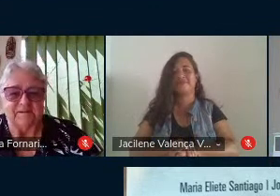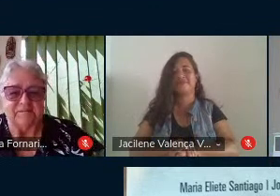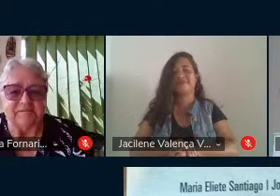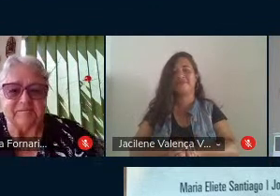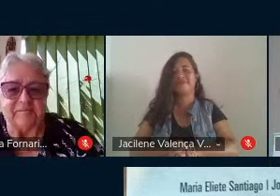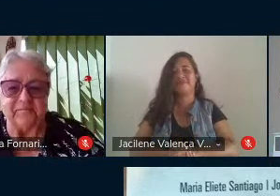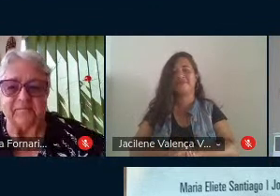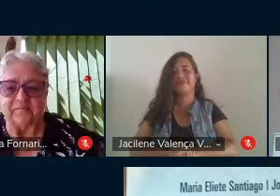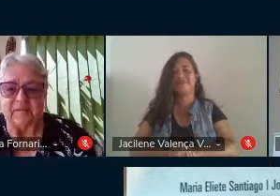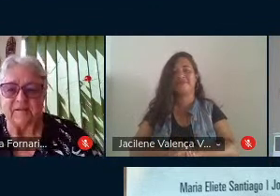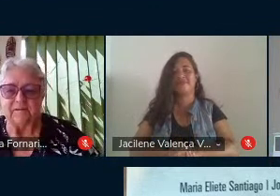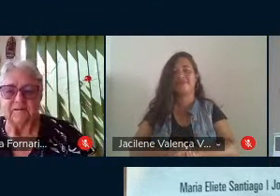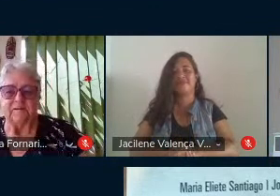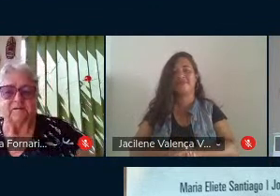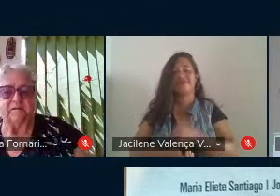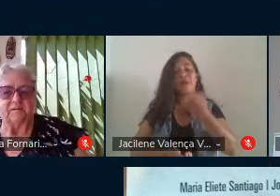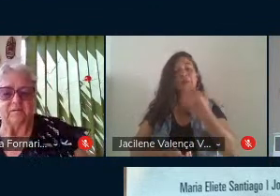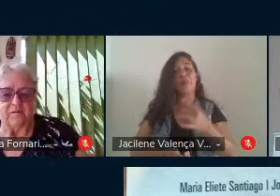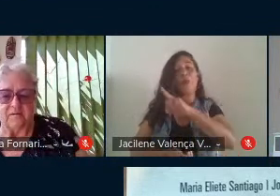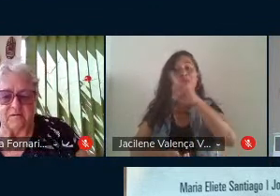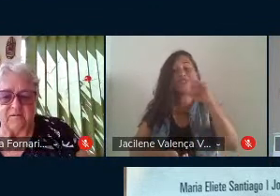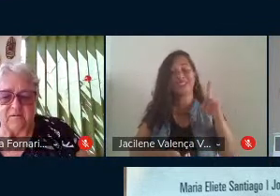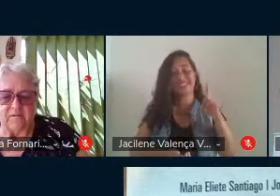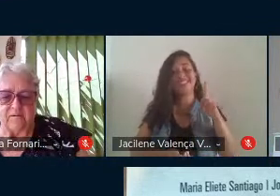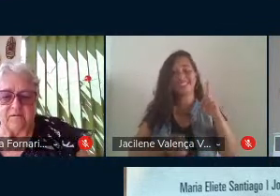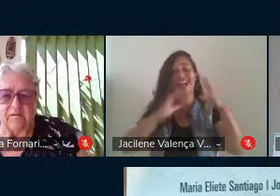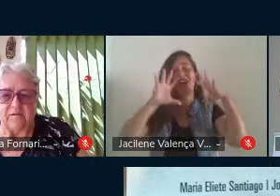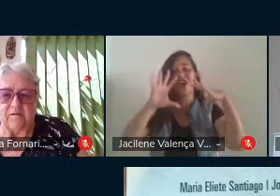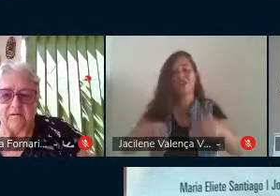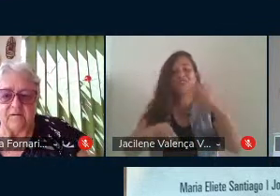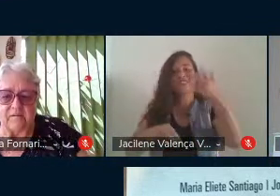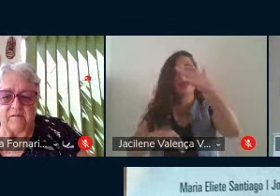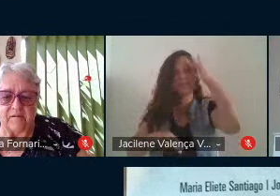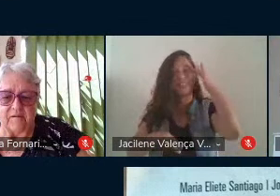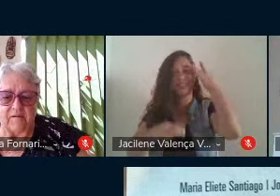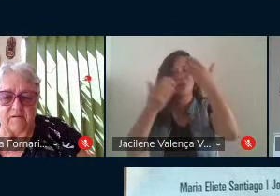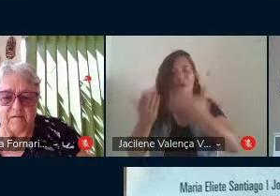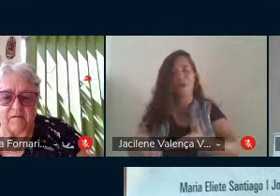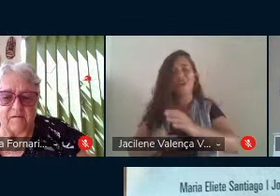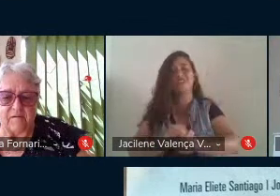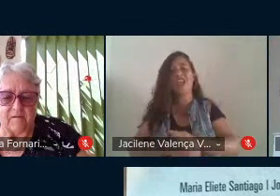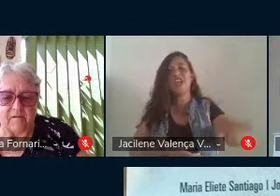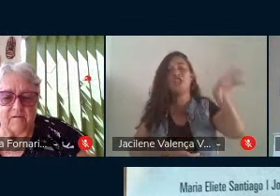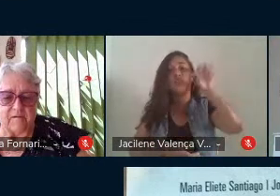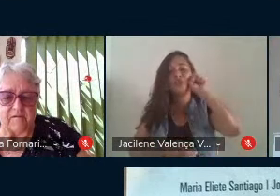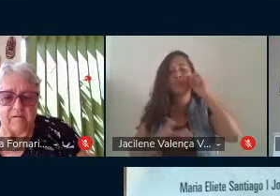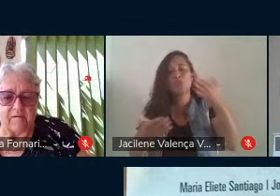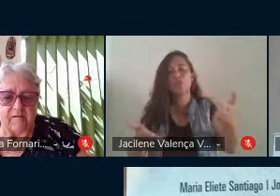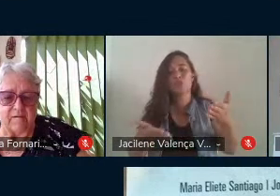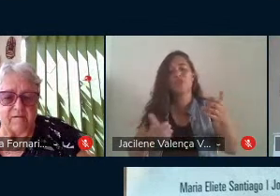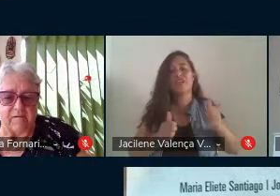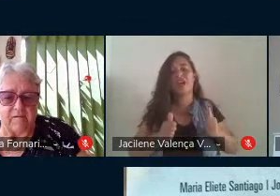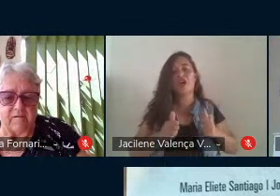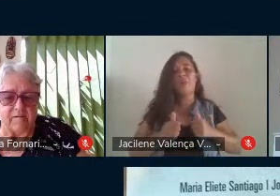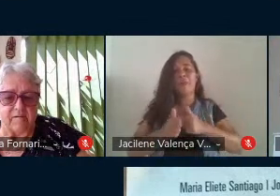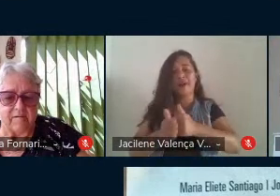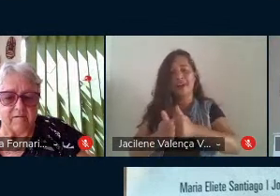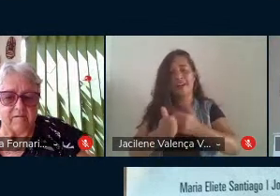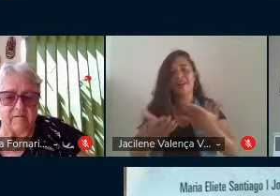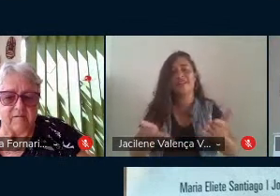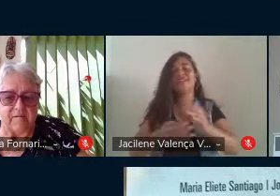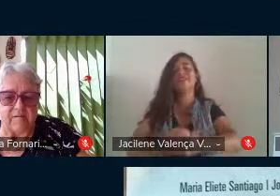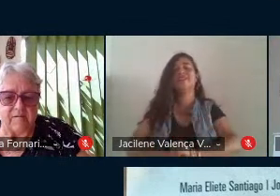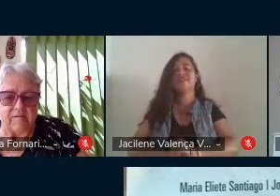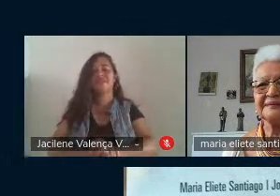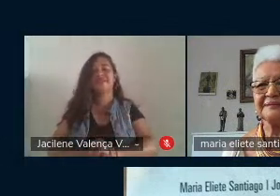Bom dia a todas as pessoas que nos escutam, que nos acompanham. É uma